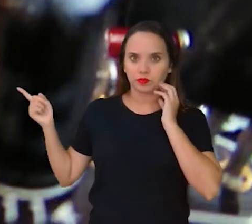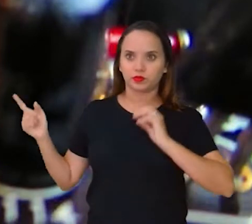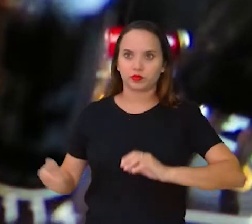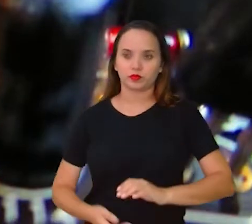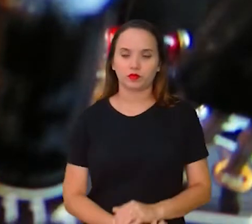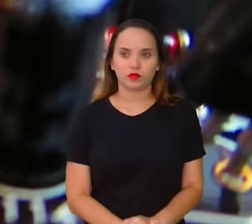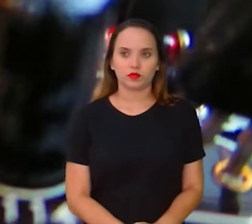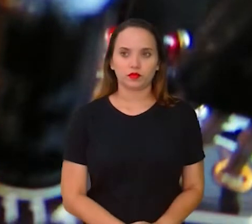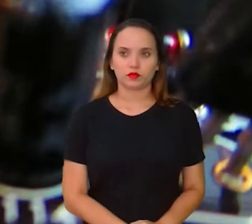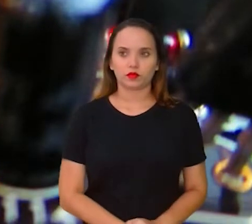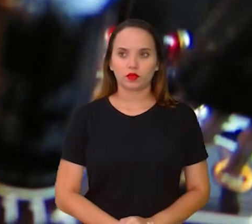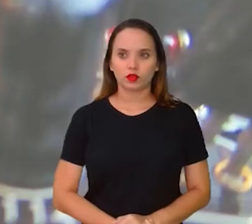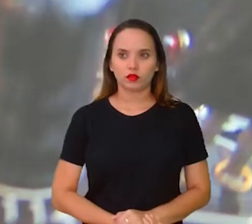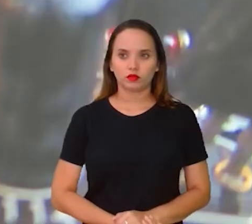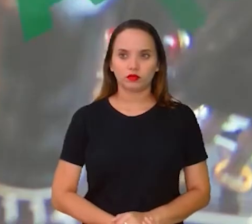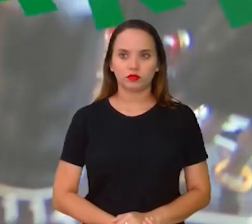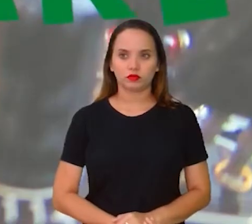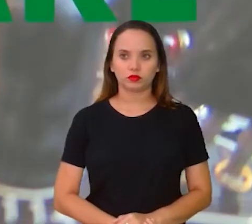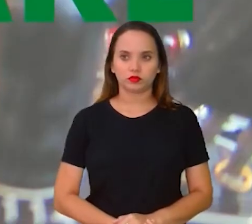aí.